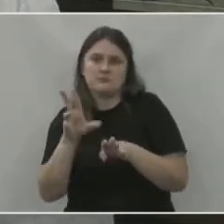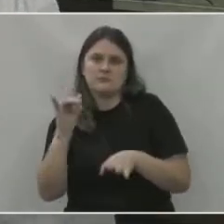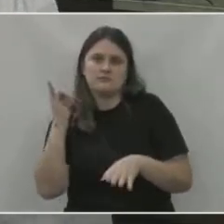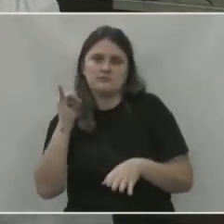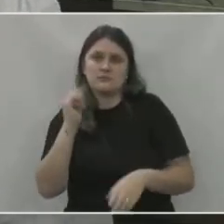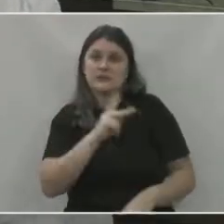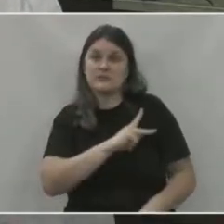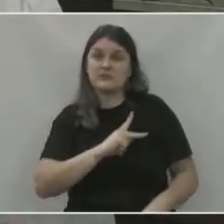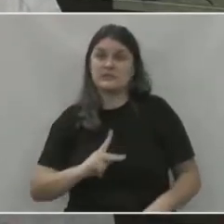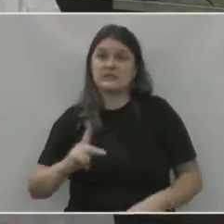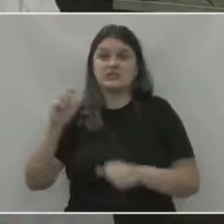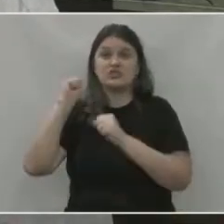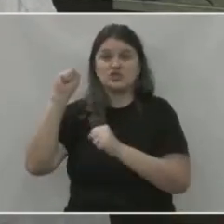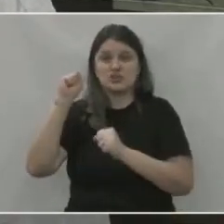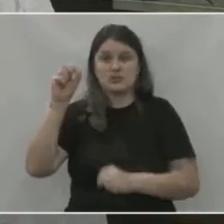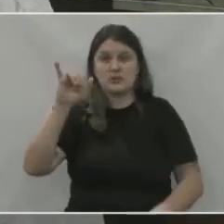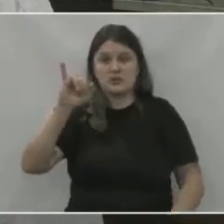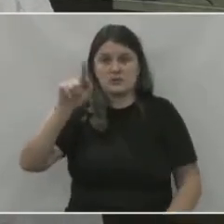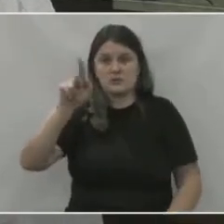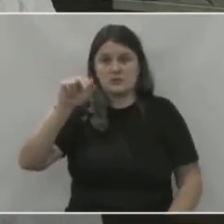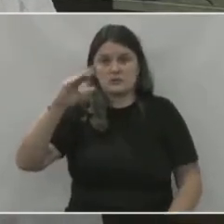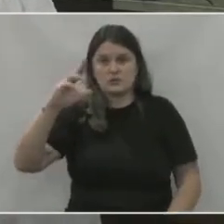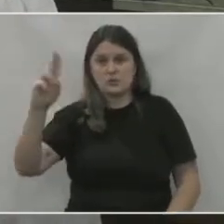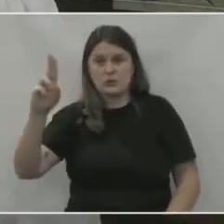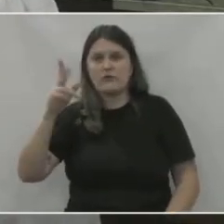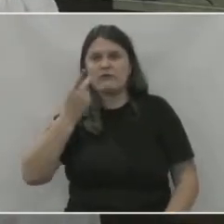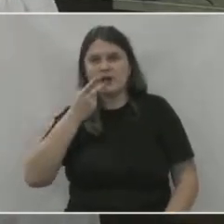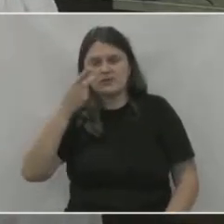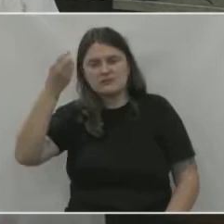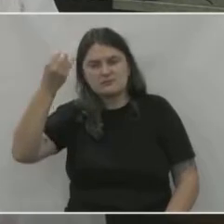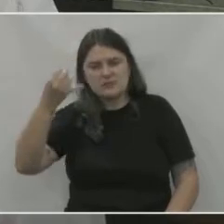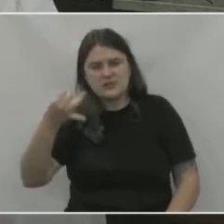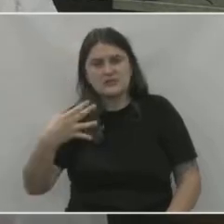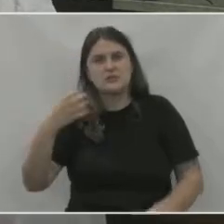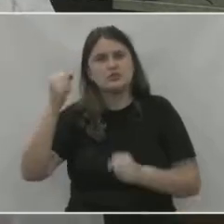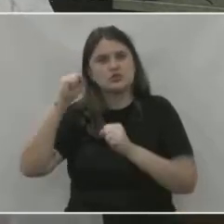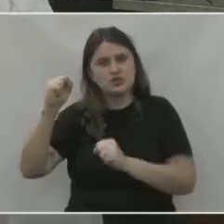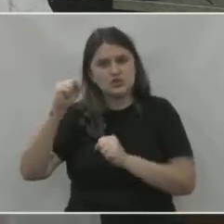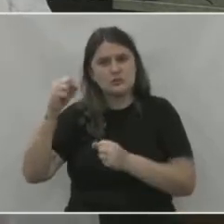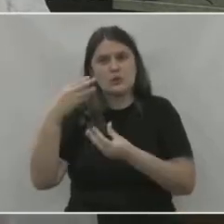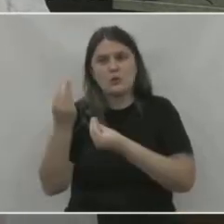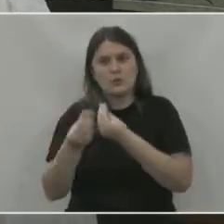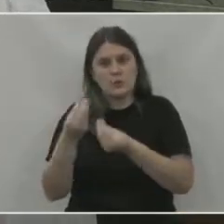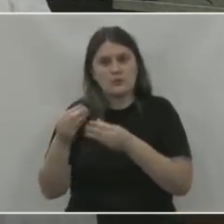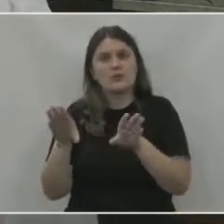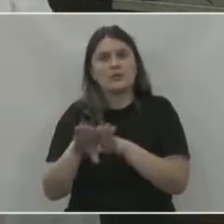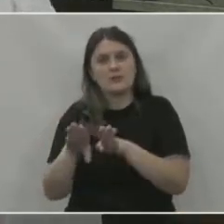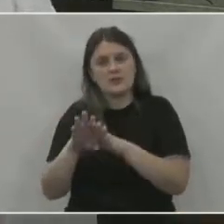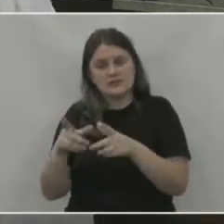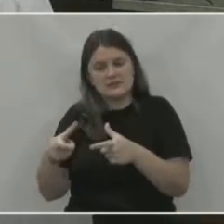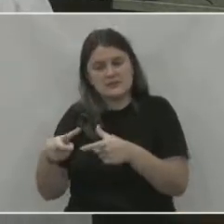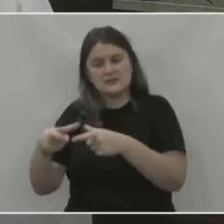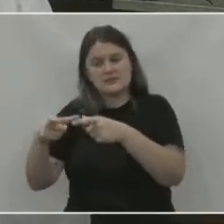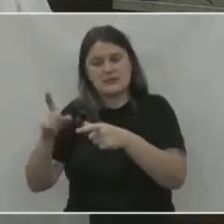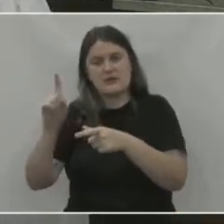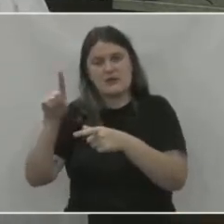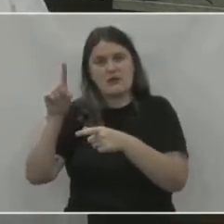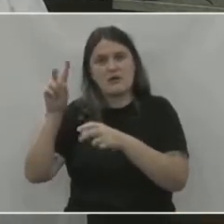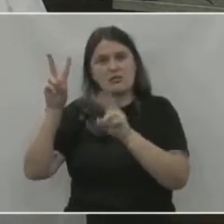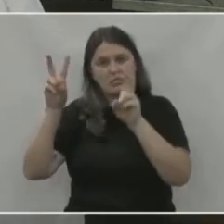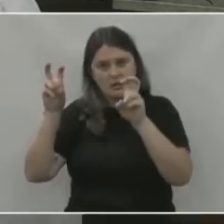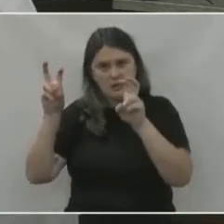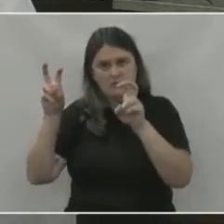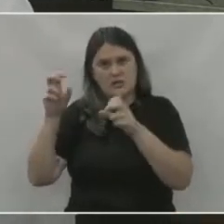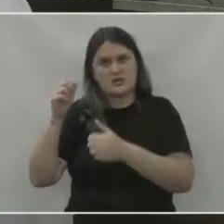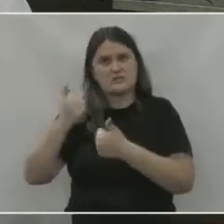presidente do Iguaçu vai falar alguma coisa sobre o Iguaçu, porque, afinal de contas, um CD também é sobre o time do Iguaçu desde